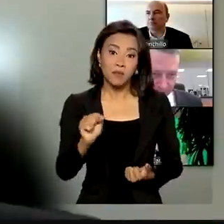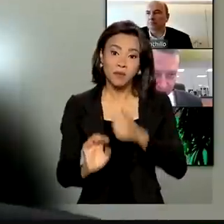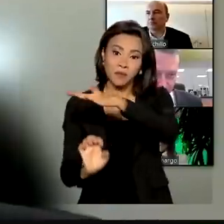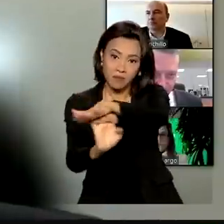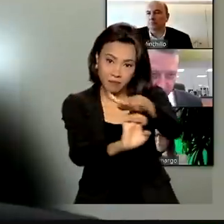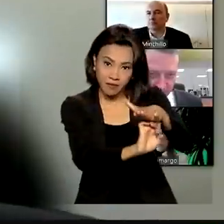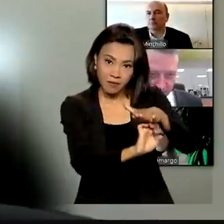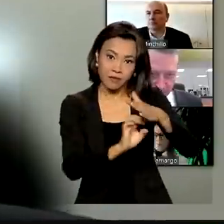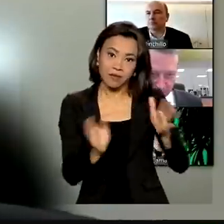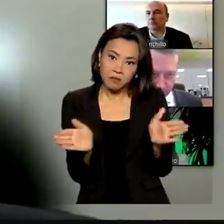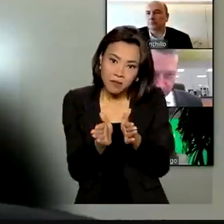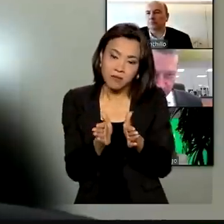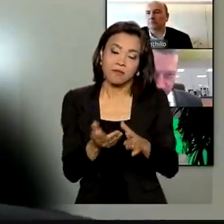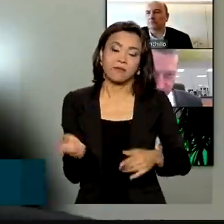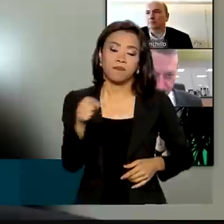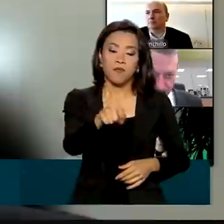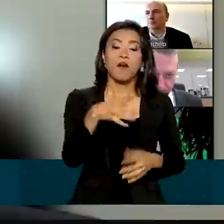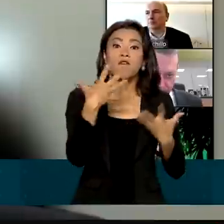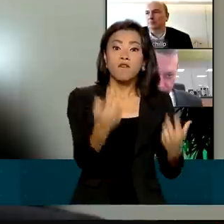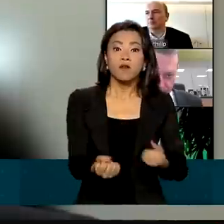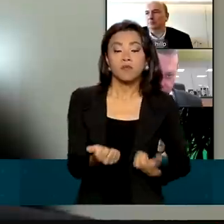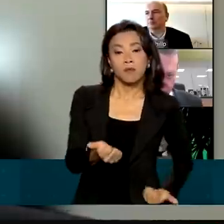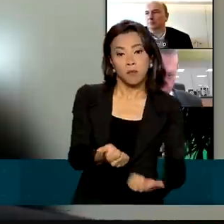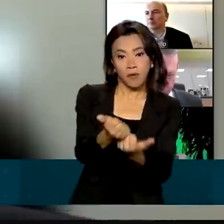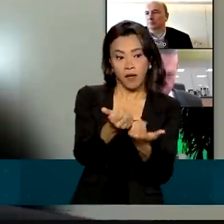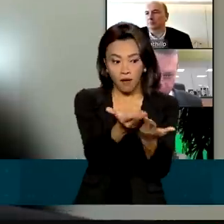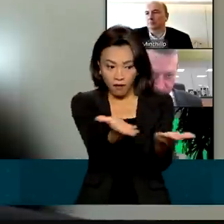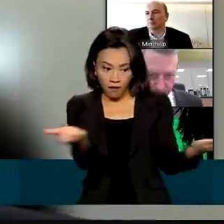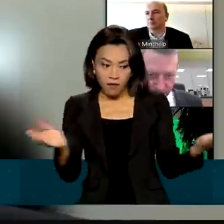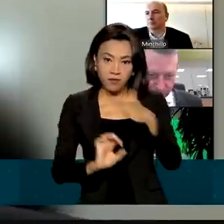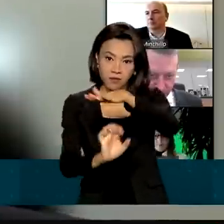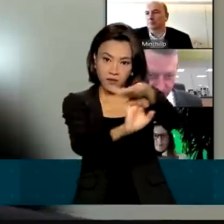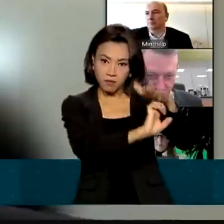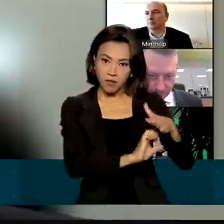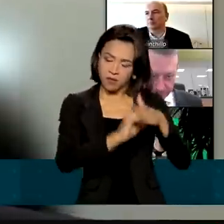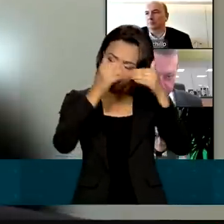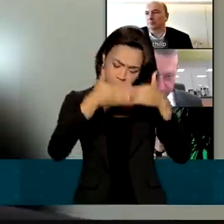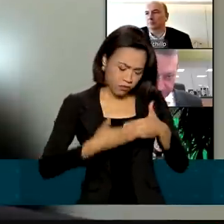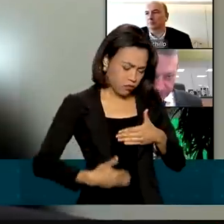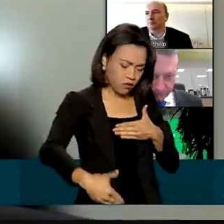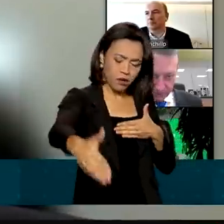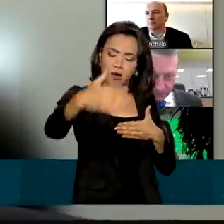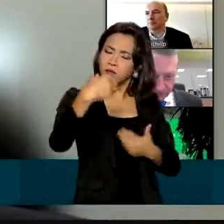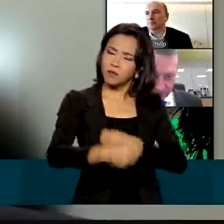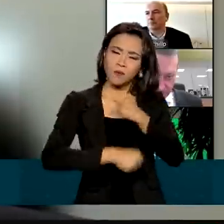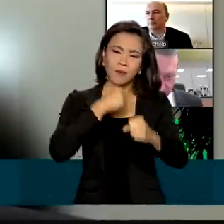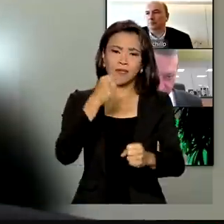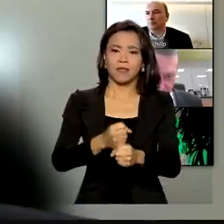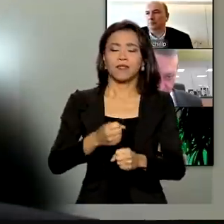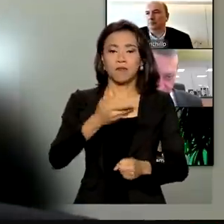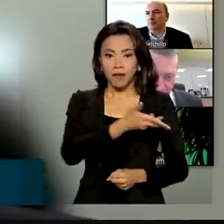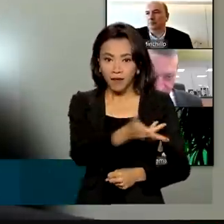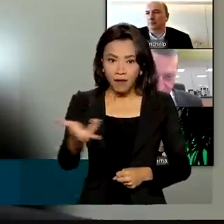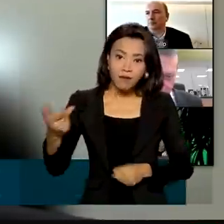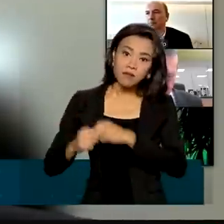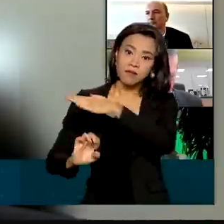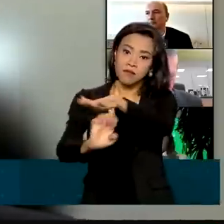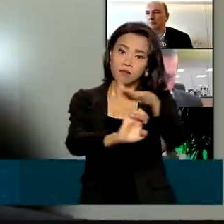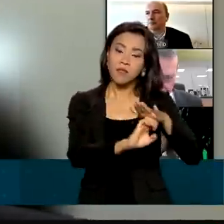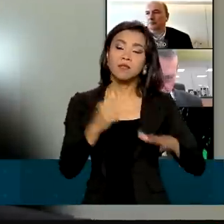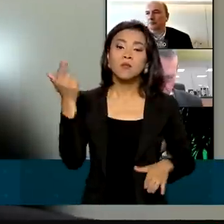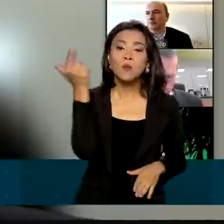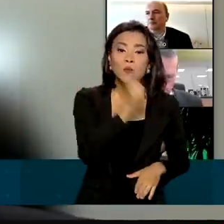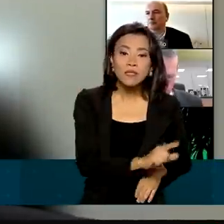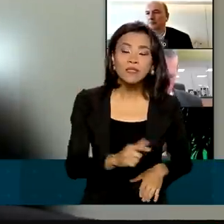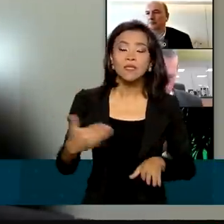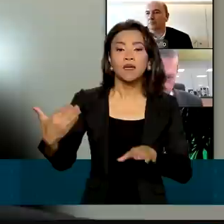apoiar não só nesse momento, mas em todo o restante do ano para que a gente possa fazer com que essas empresas consigam